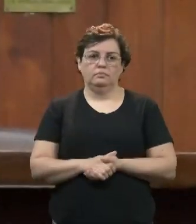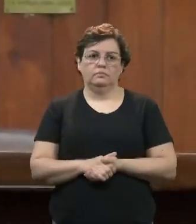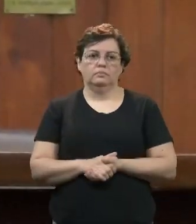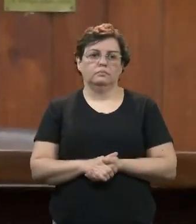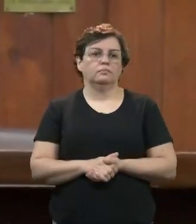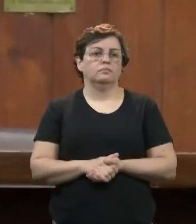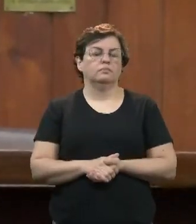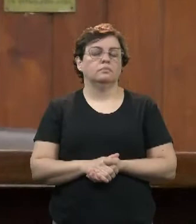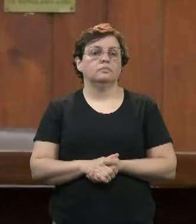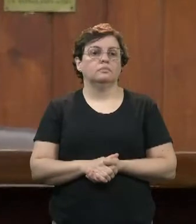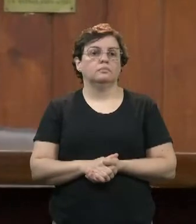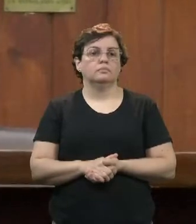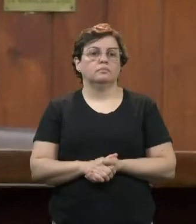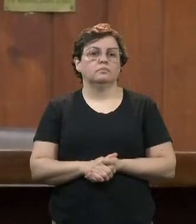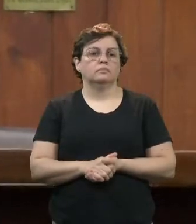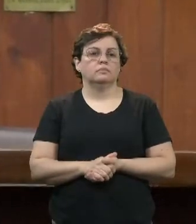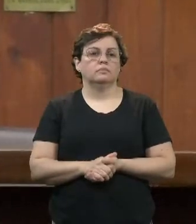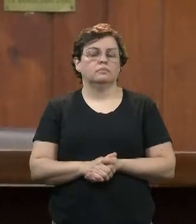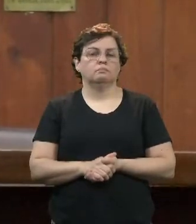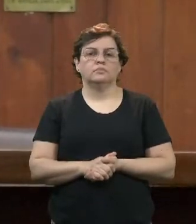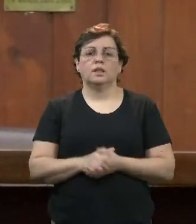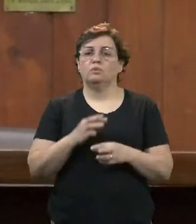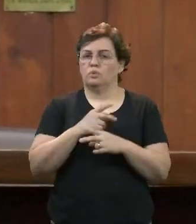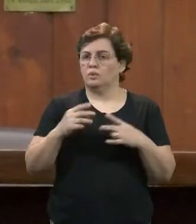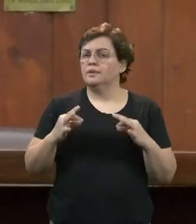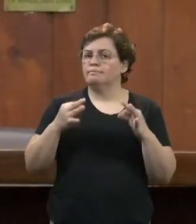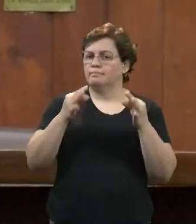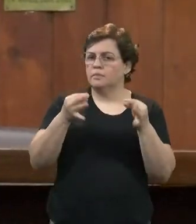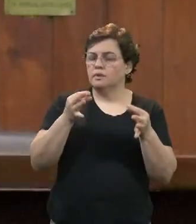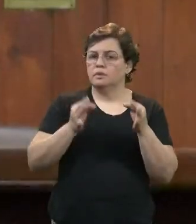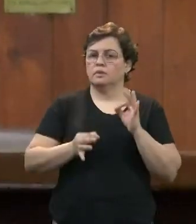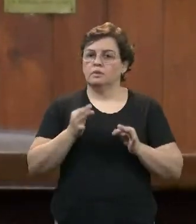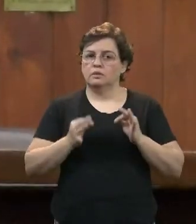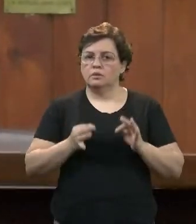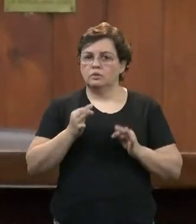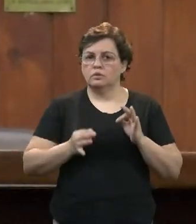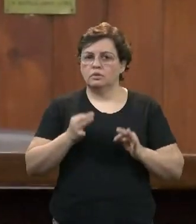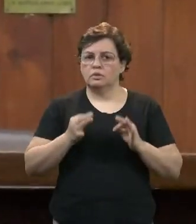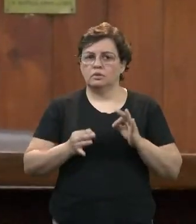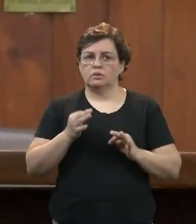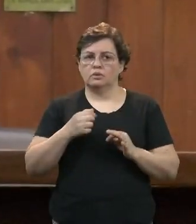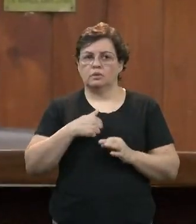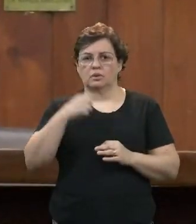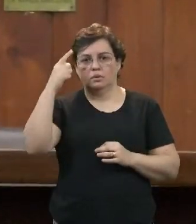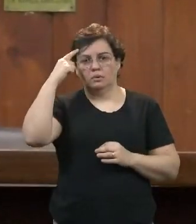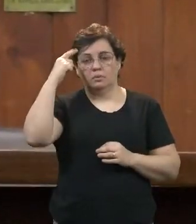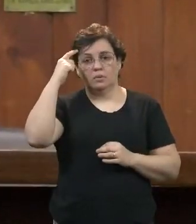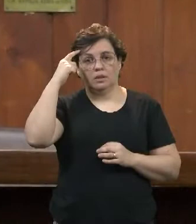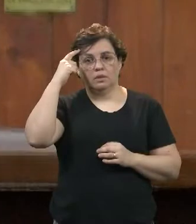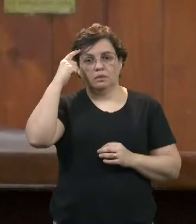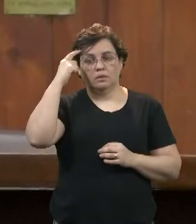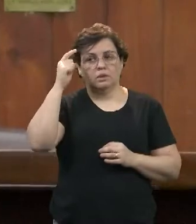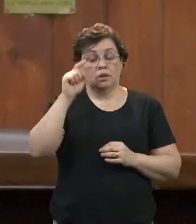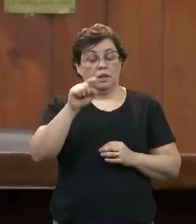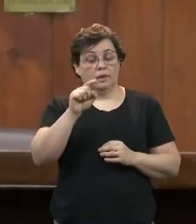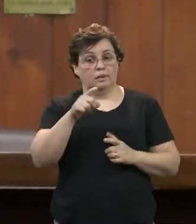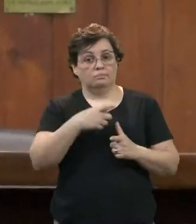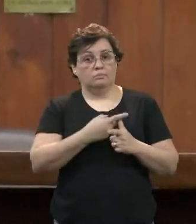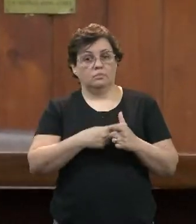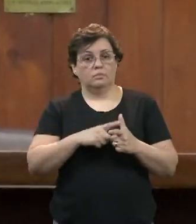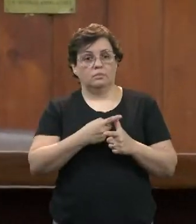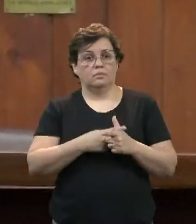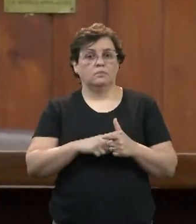assim, na questão, abordando um pouquinho a questão técnica, jurídica, melhor dizendo, eu acho que realmente foi levantado esse problema